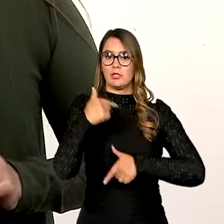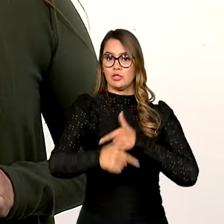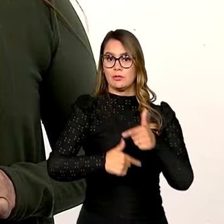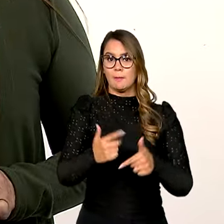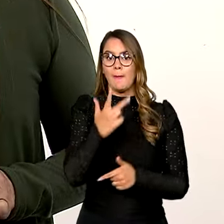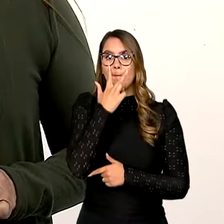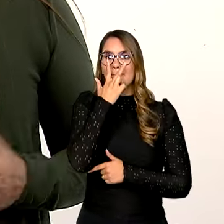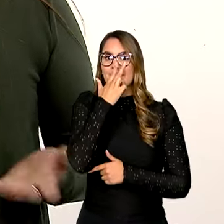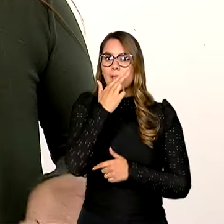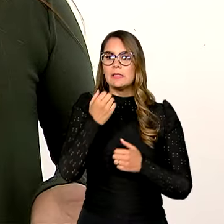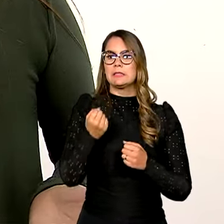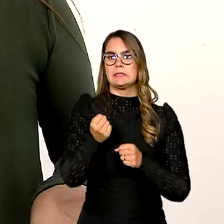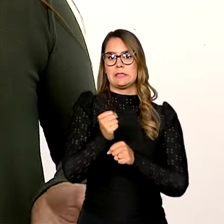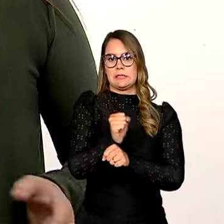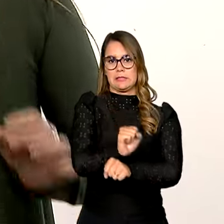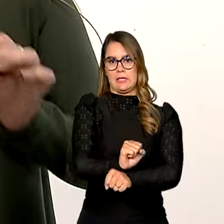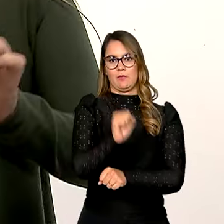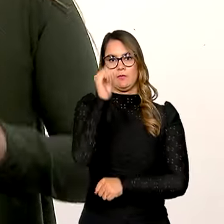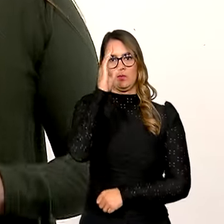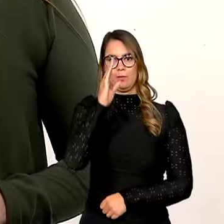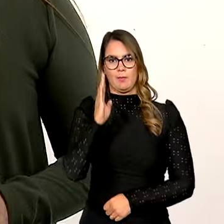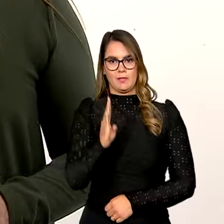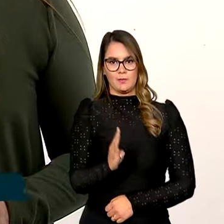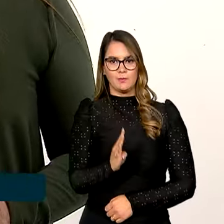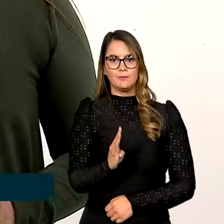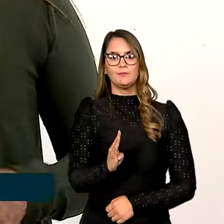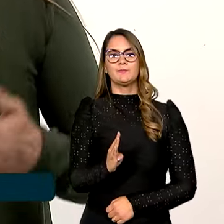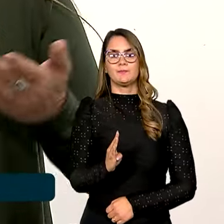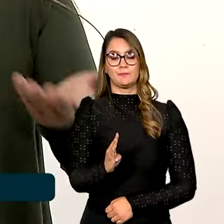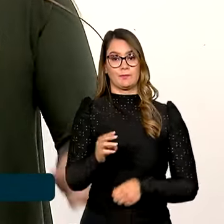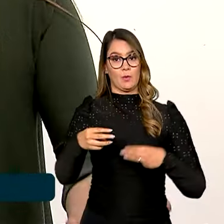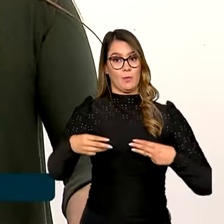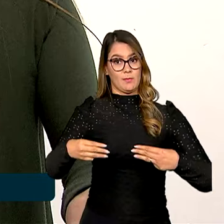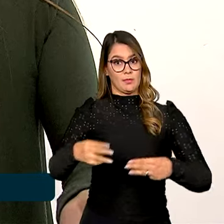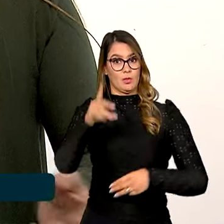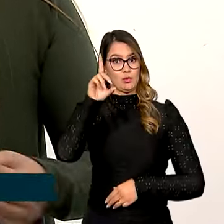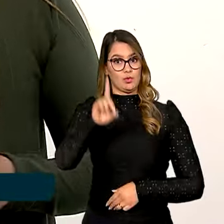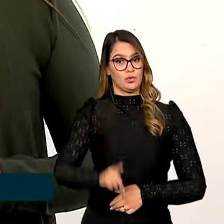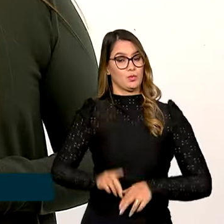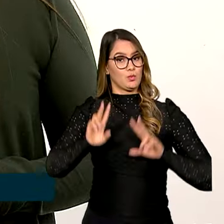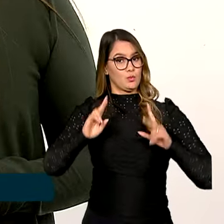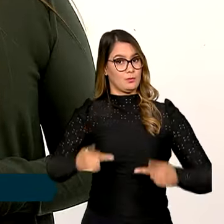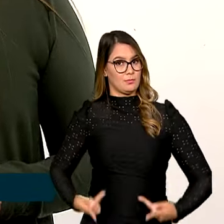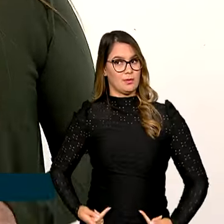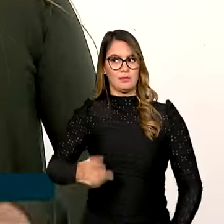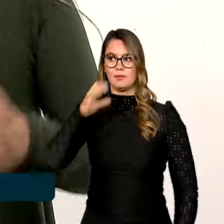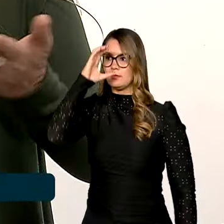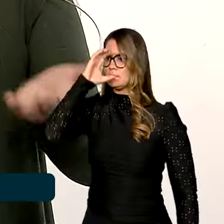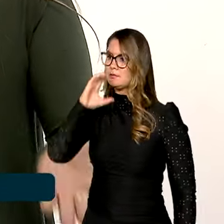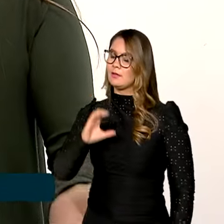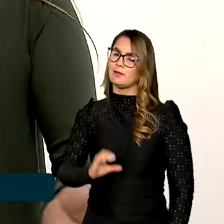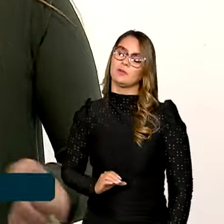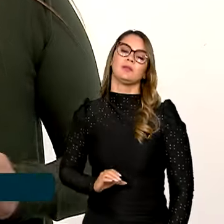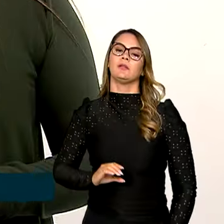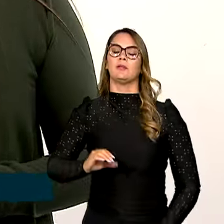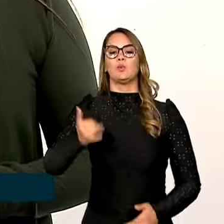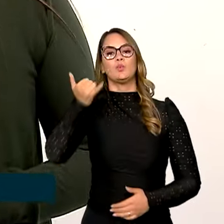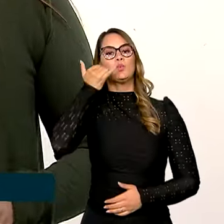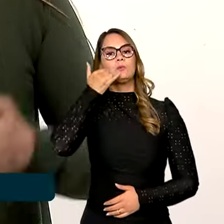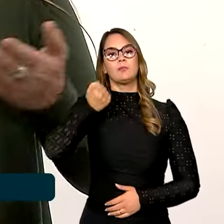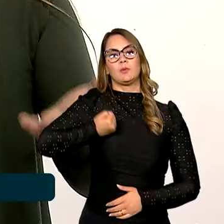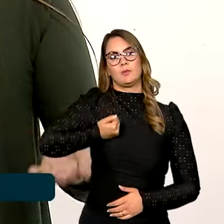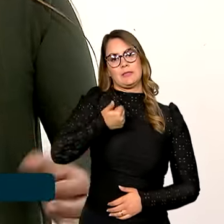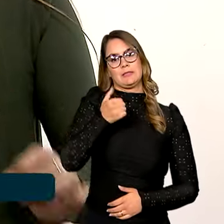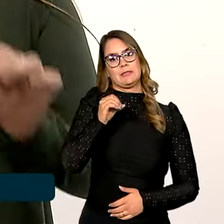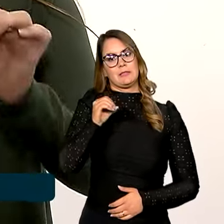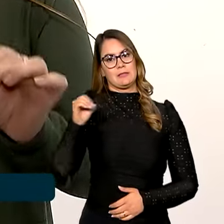análogo à escravidão no Brasil. Segundo o Ministério dos Direitos Humanos e da Cidadania, o Disque 100 recebeu